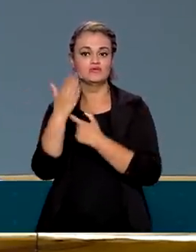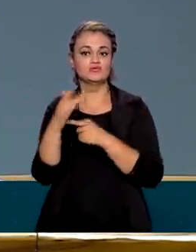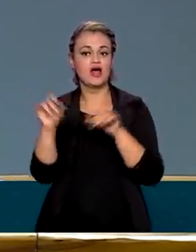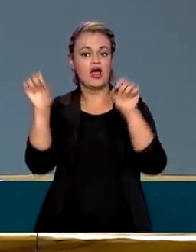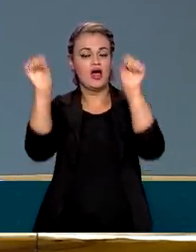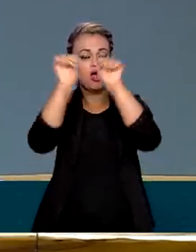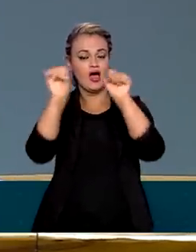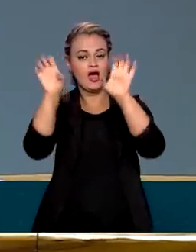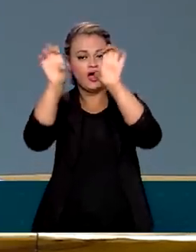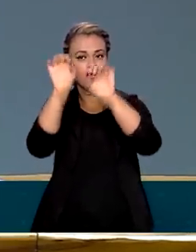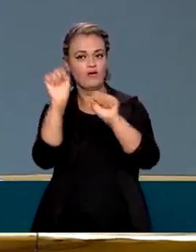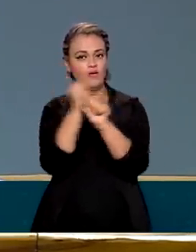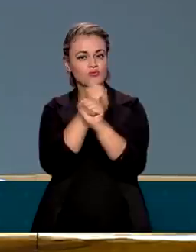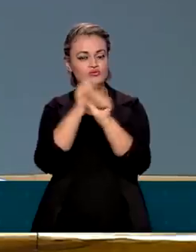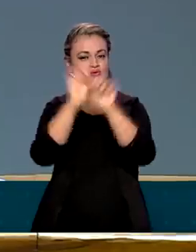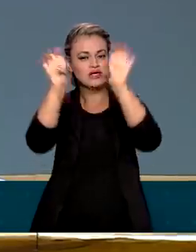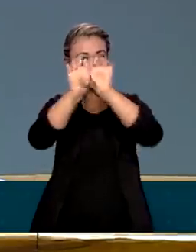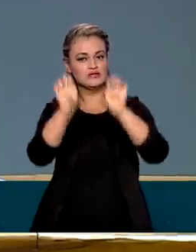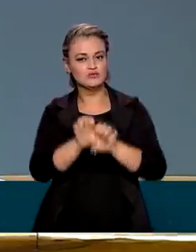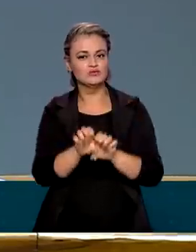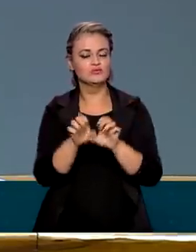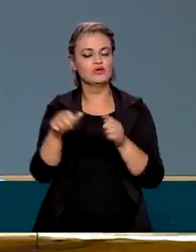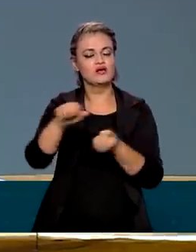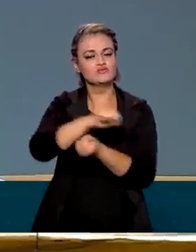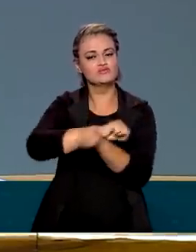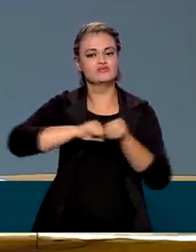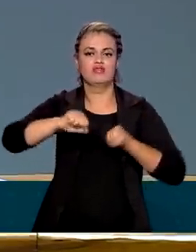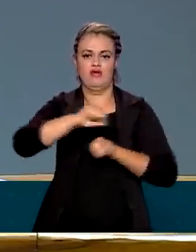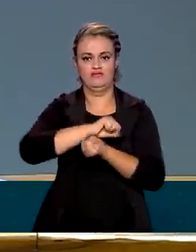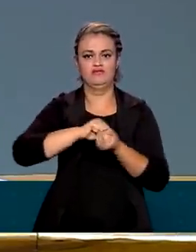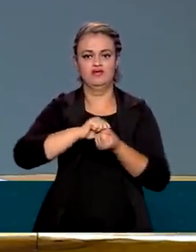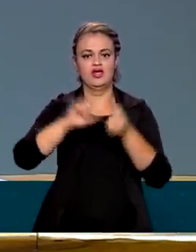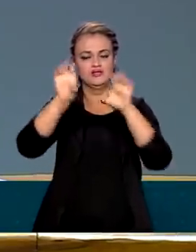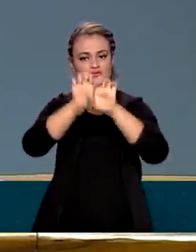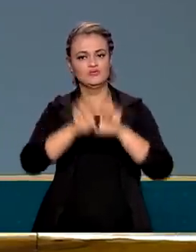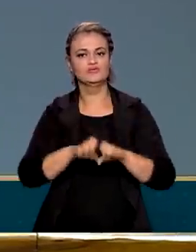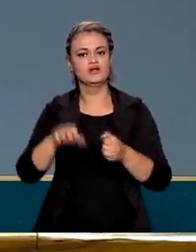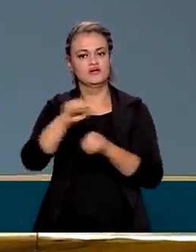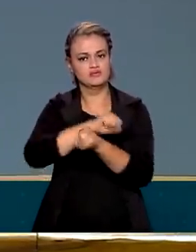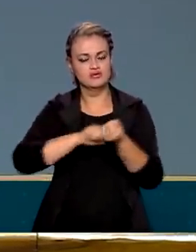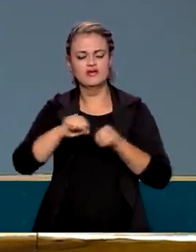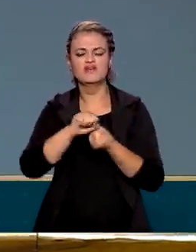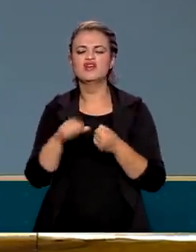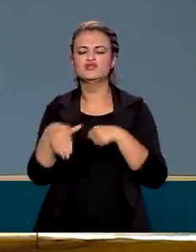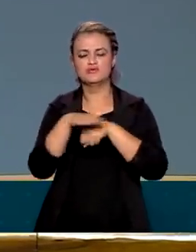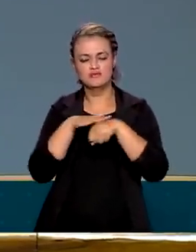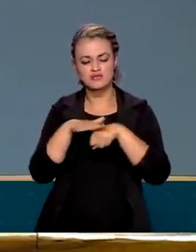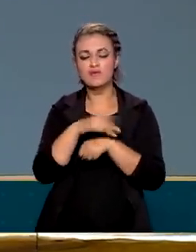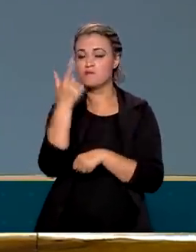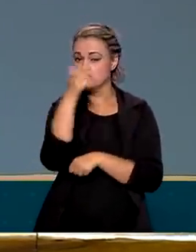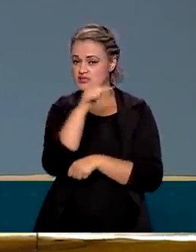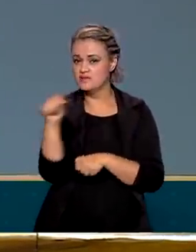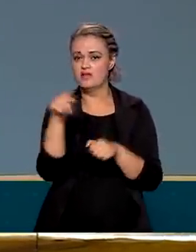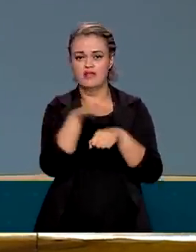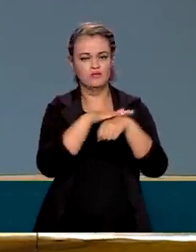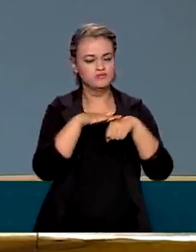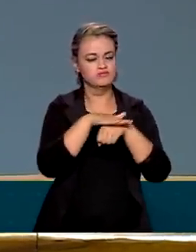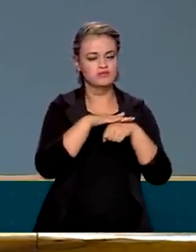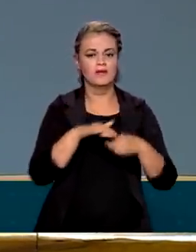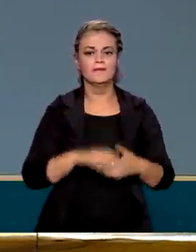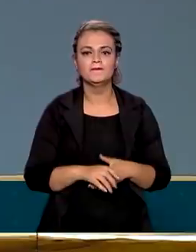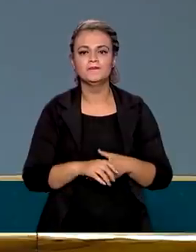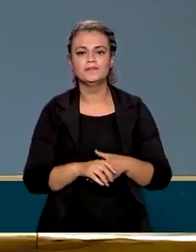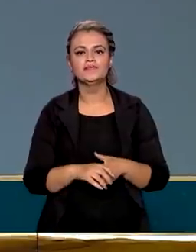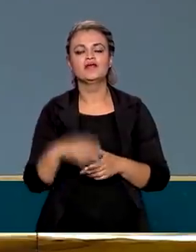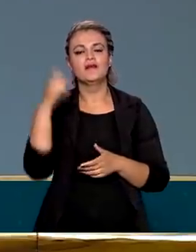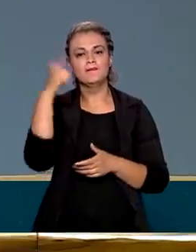sustentável e transnacional para o futuro. Passamos lá uma semana conversando sobre tudo isso. Ao